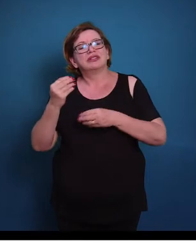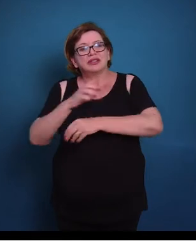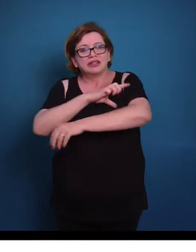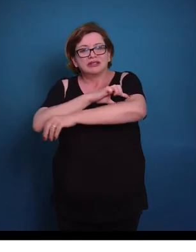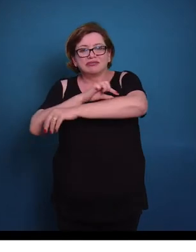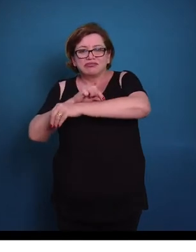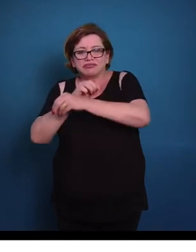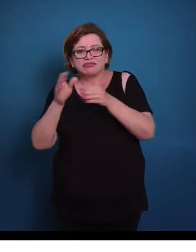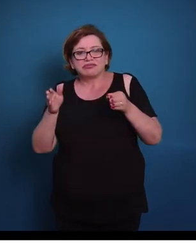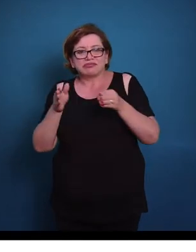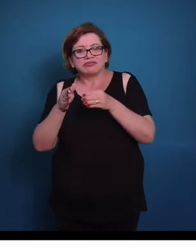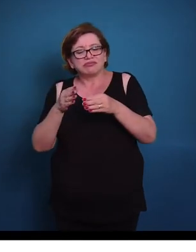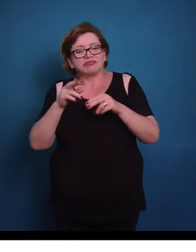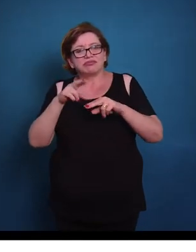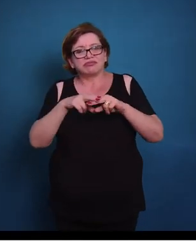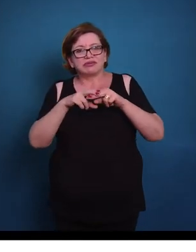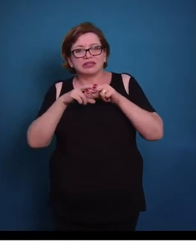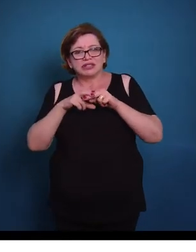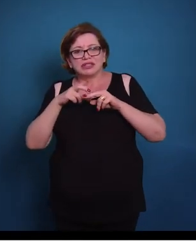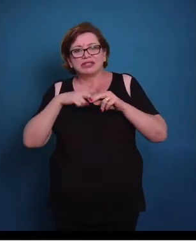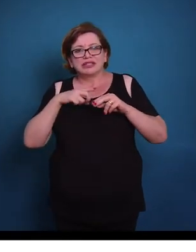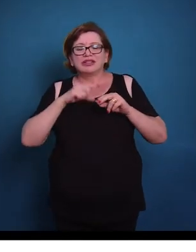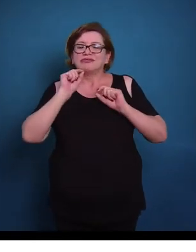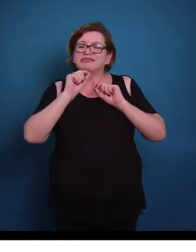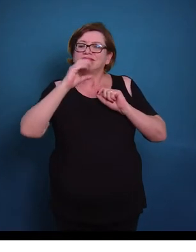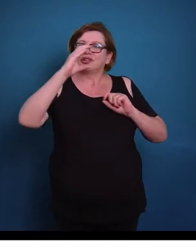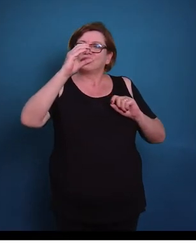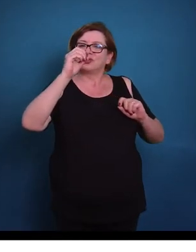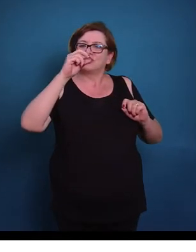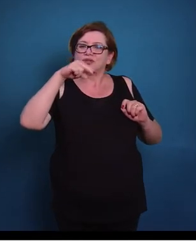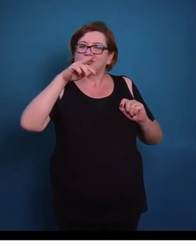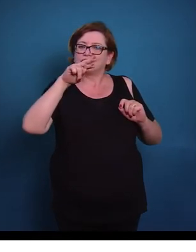músculo. E dessa forma nós vamos ter a contração muscular.